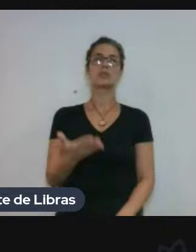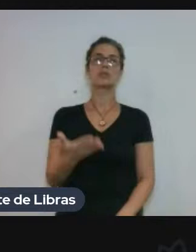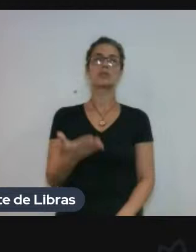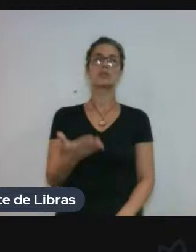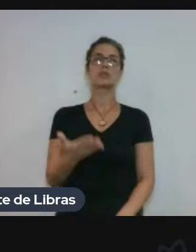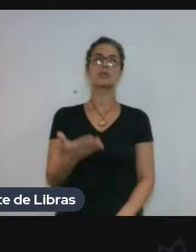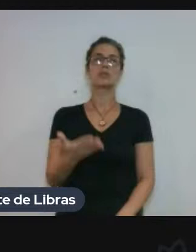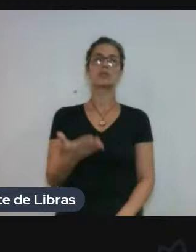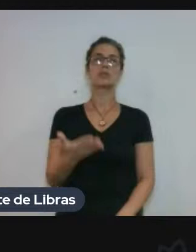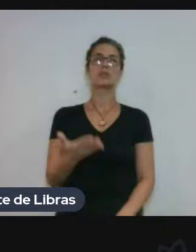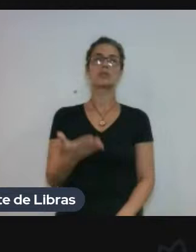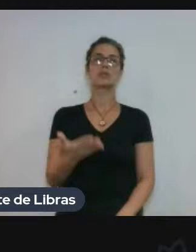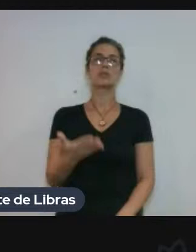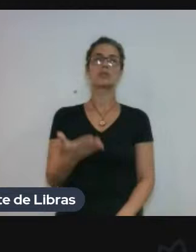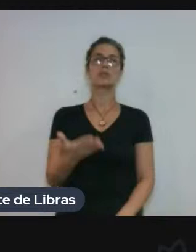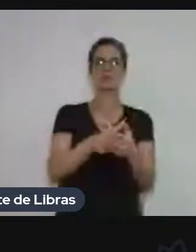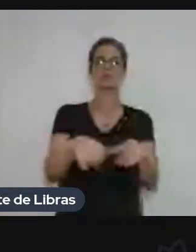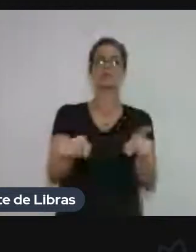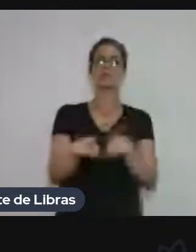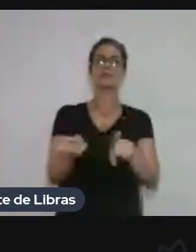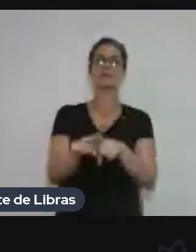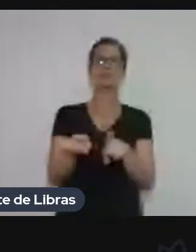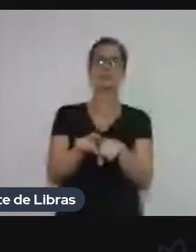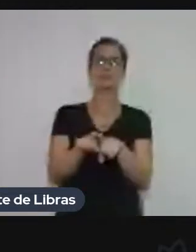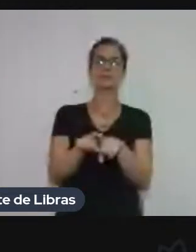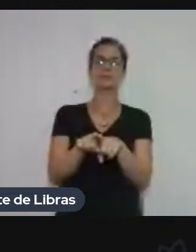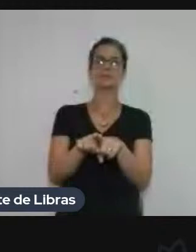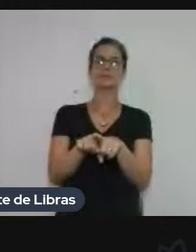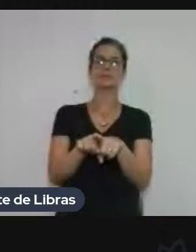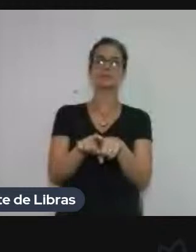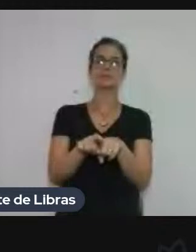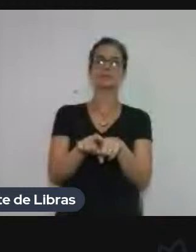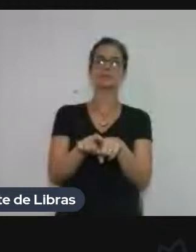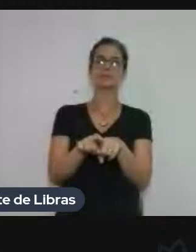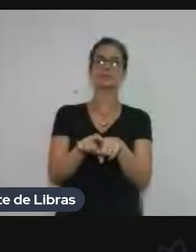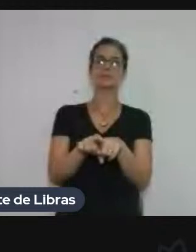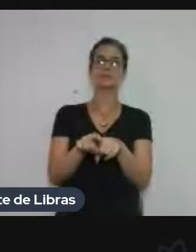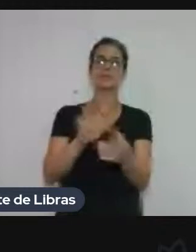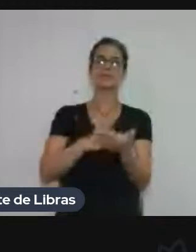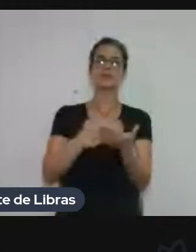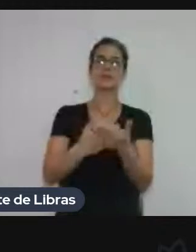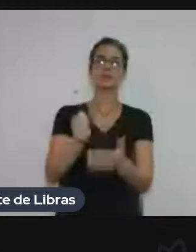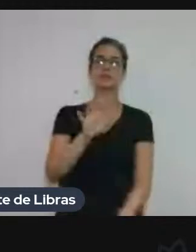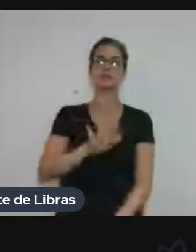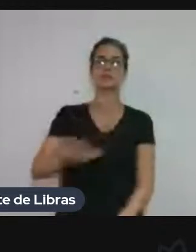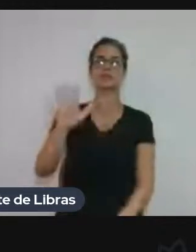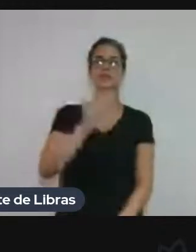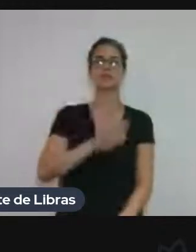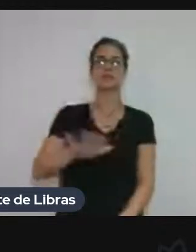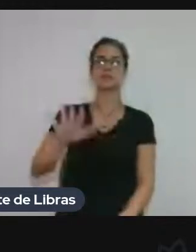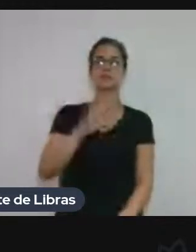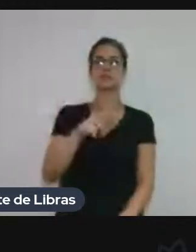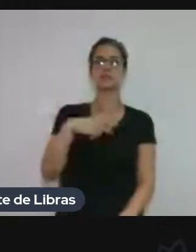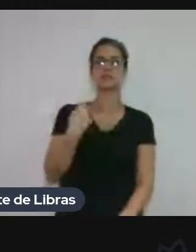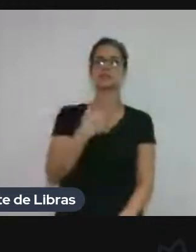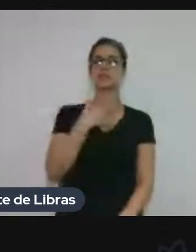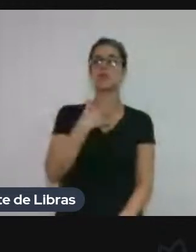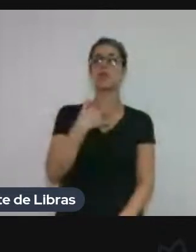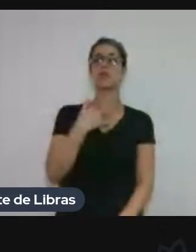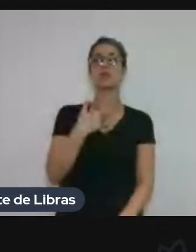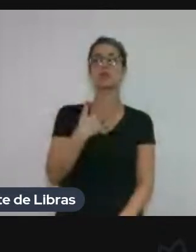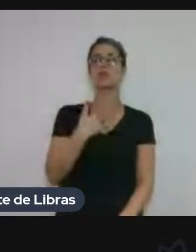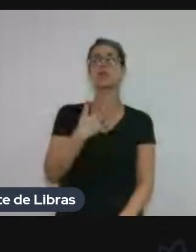Mas, na tradução, de maneira geral, ou seja, nós não podemos trabalhar sem o trabalho